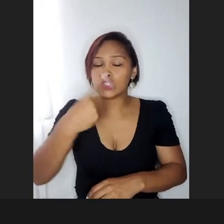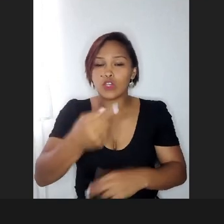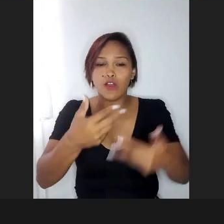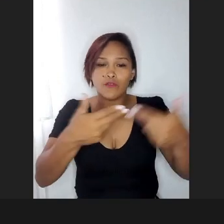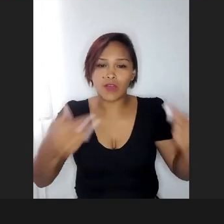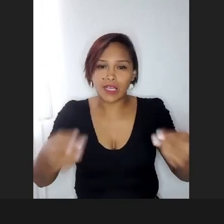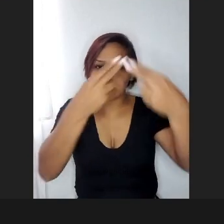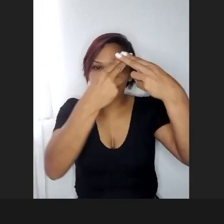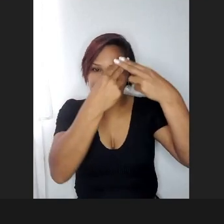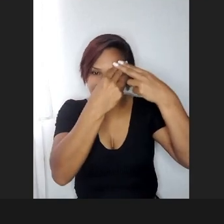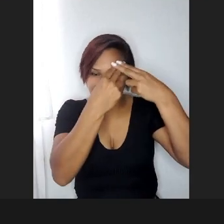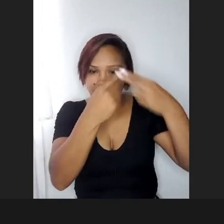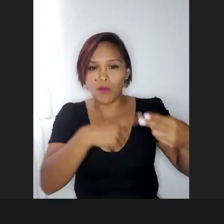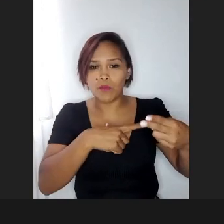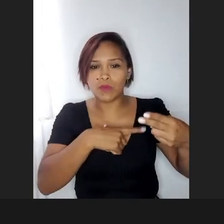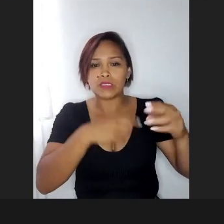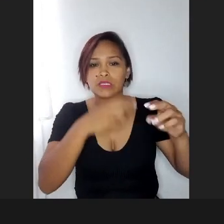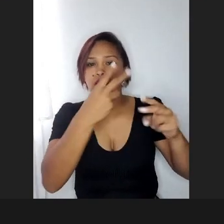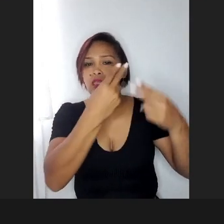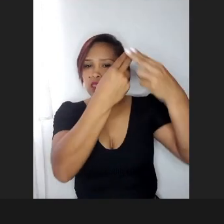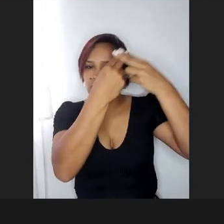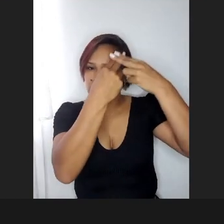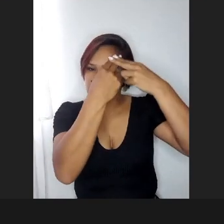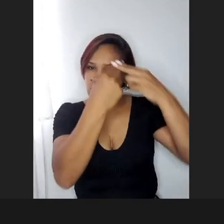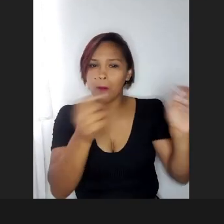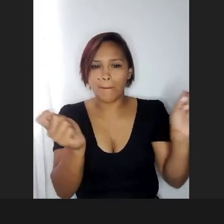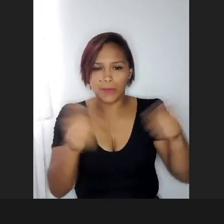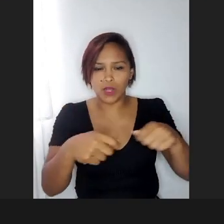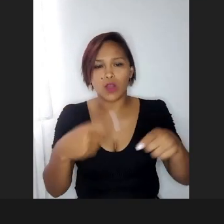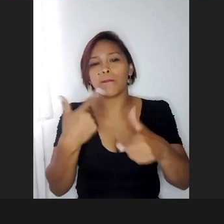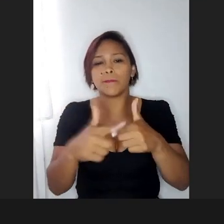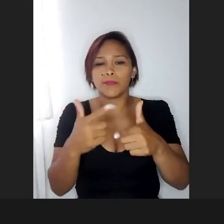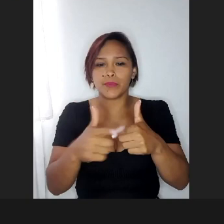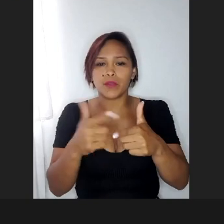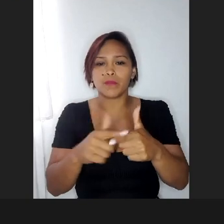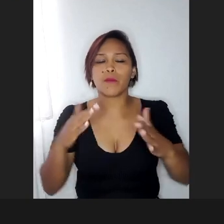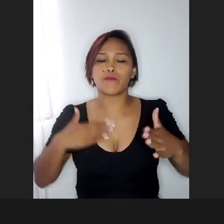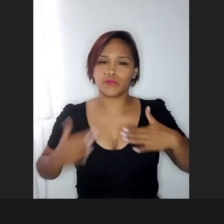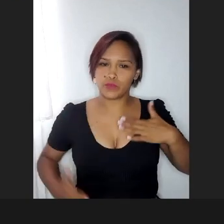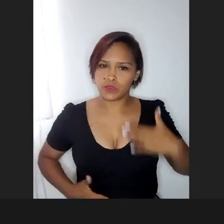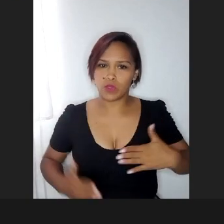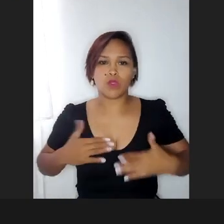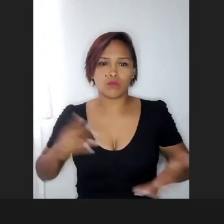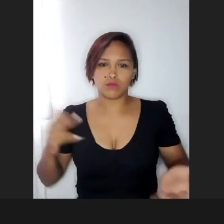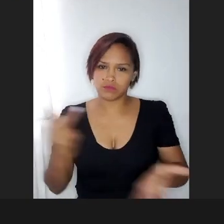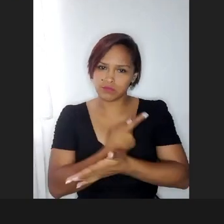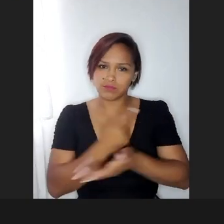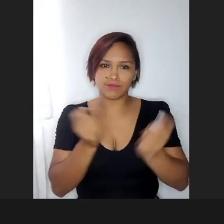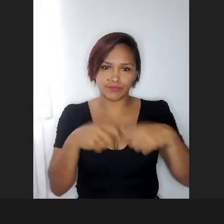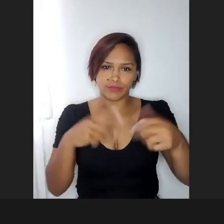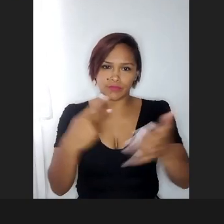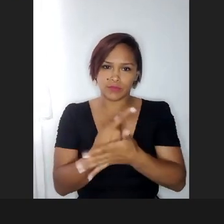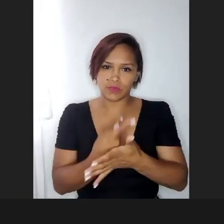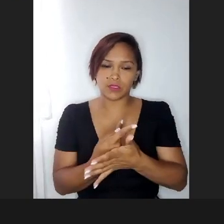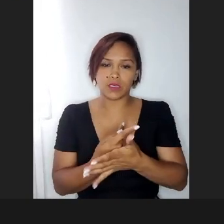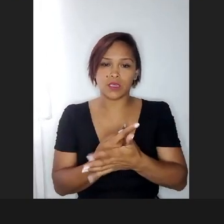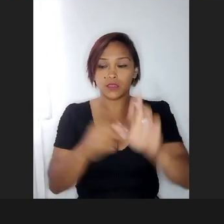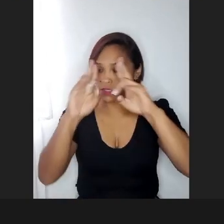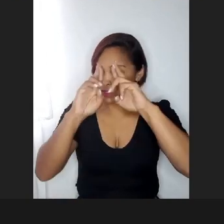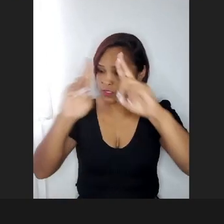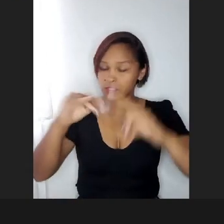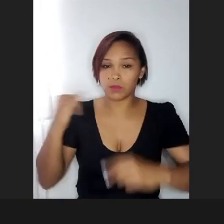traumas aí, transtornos, até problemas mesmos, fisiológicos, né, Andressa, então, esse respeito é muito